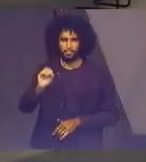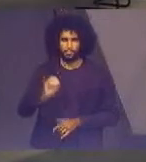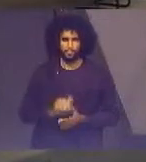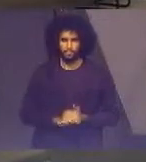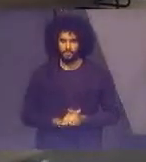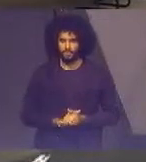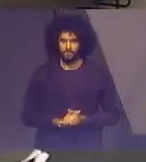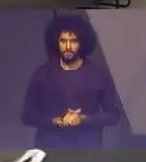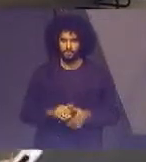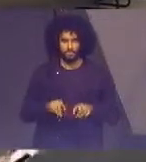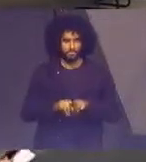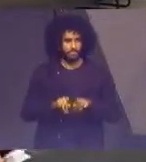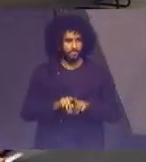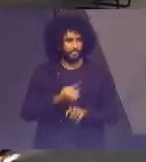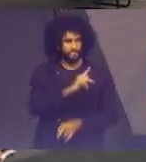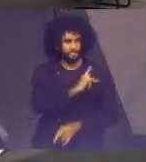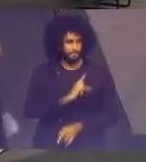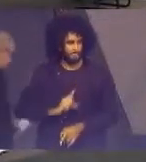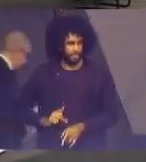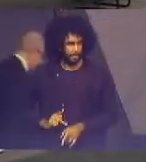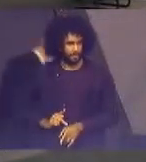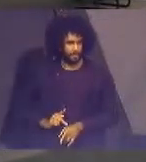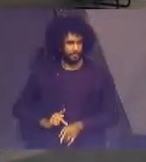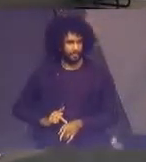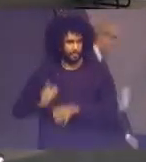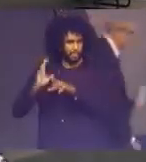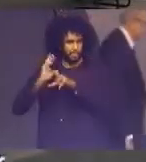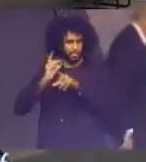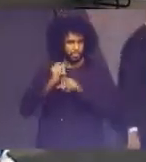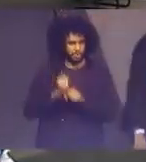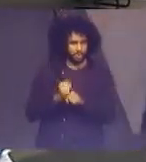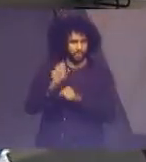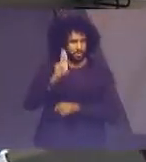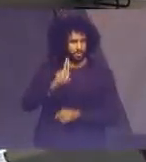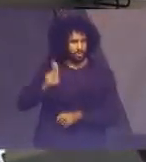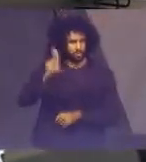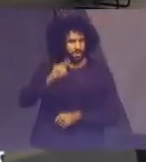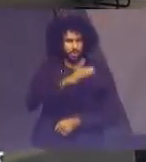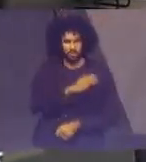O presidente do Tribunal de Contas da União, ministro José Múcio.